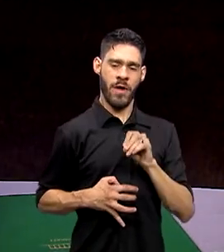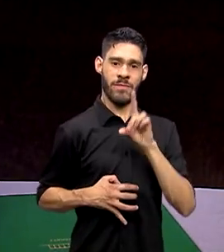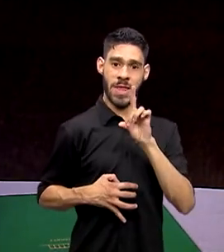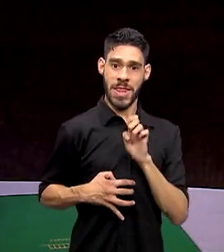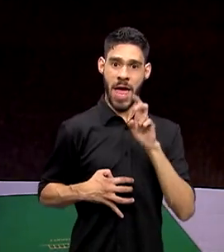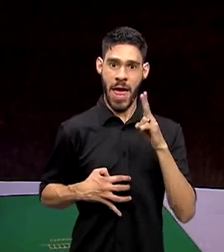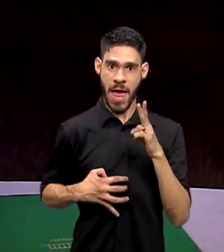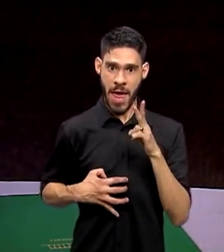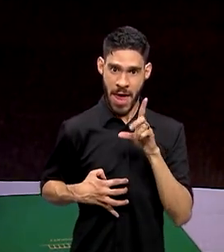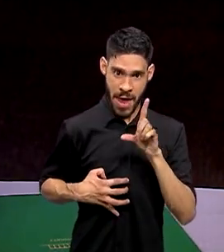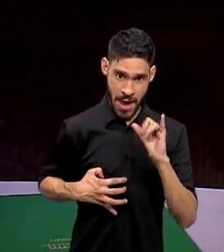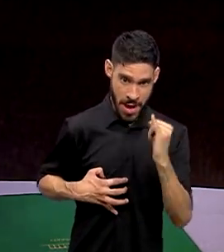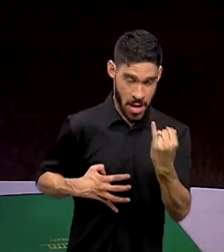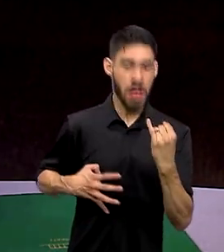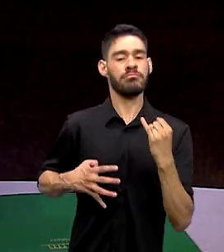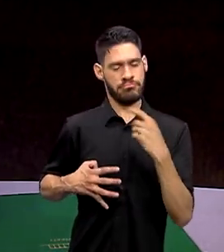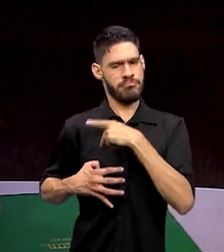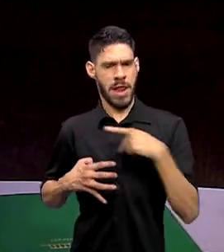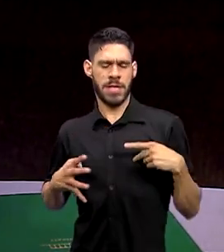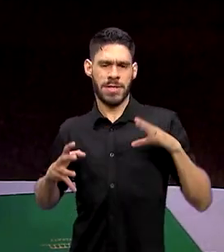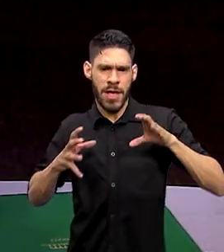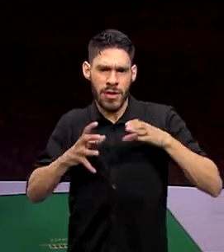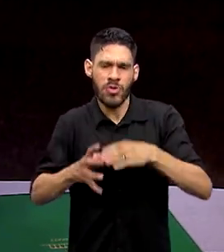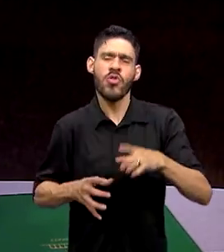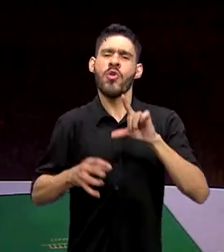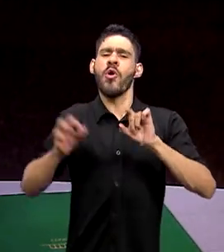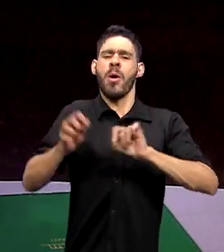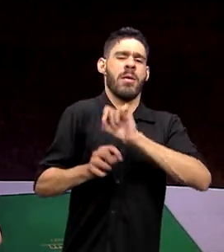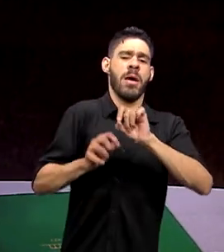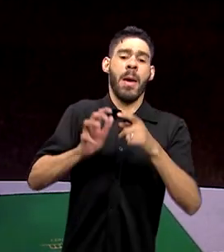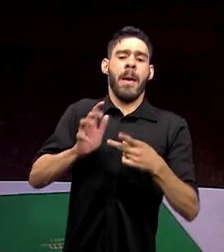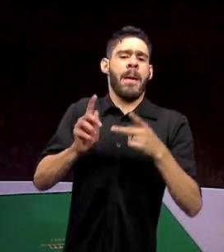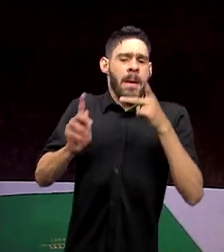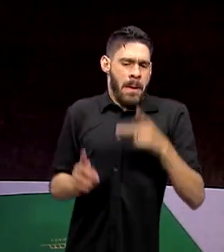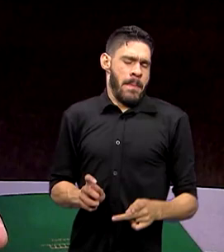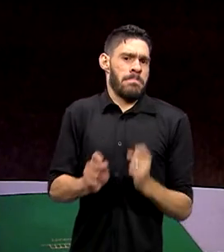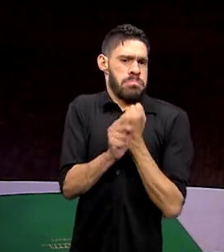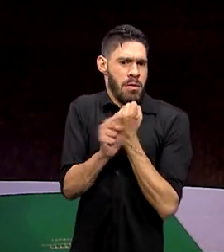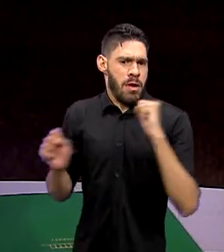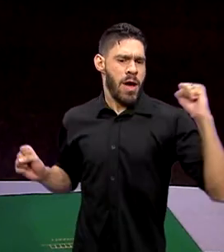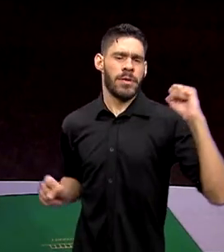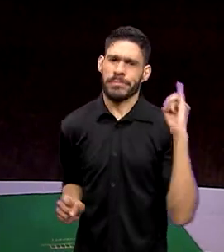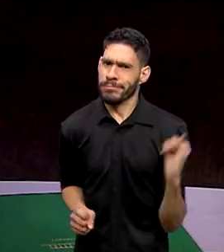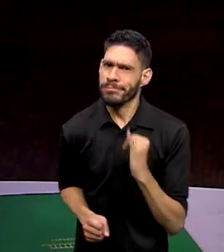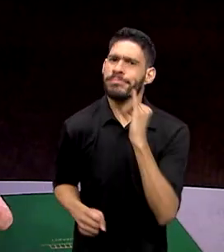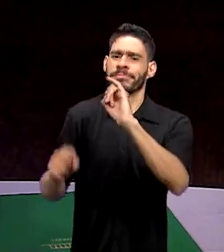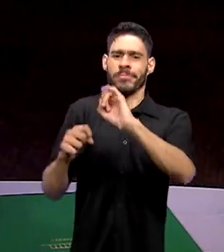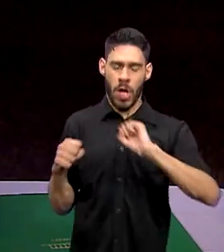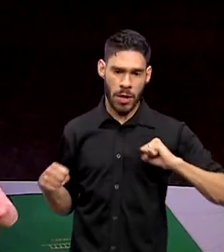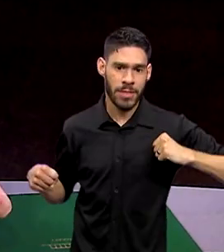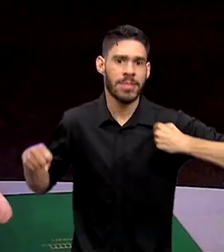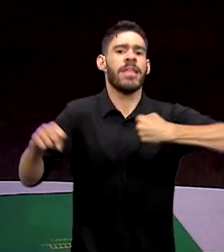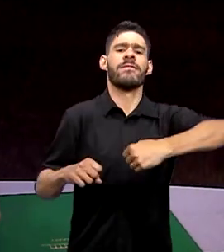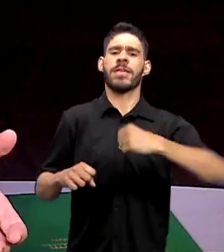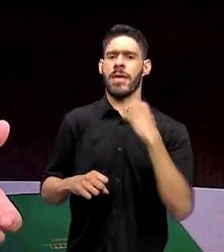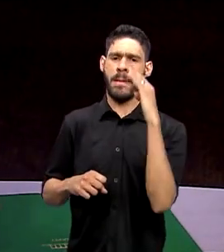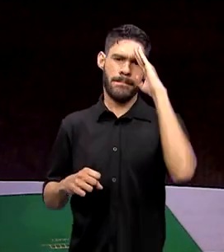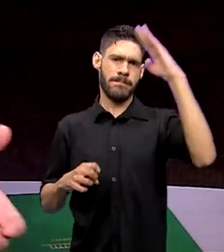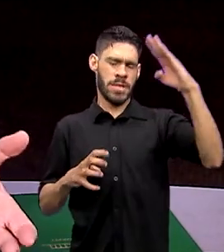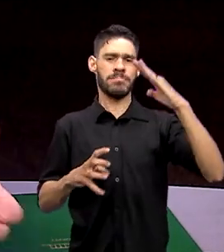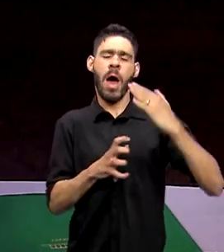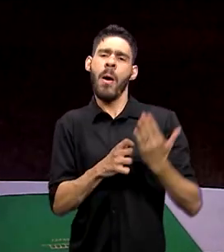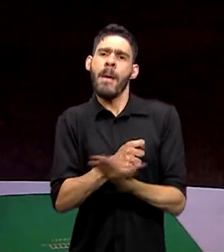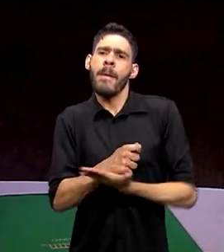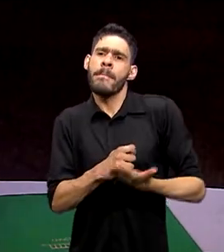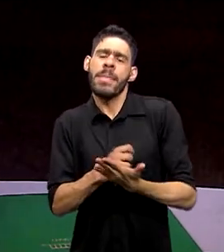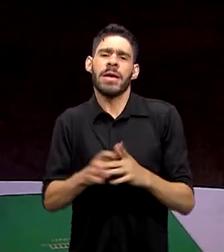presidente Lula tem nesse grupo um projeto muito grande, muito importante, de defender os princípios que norteiam